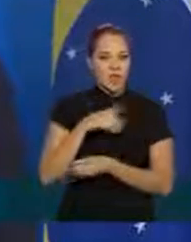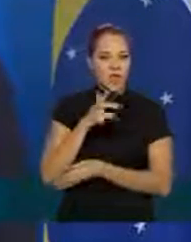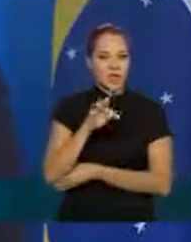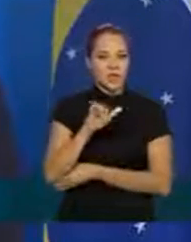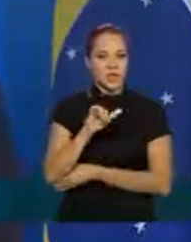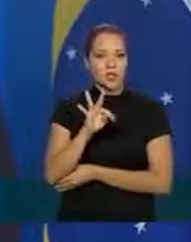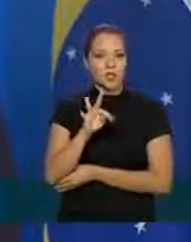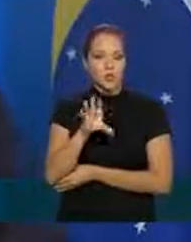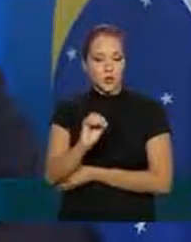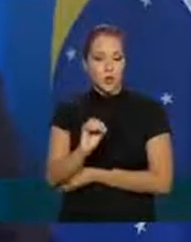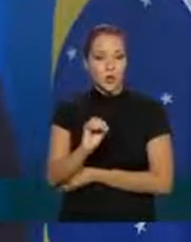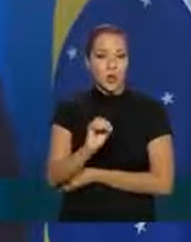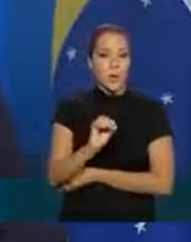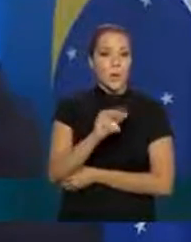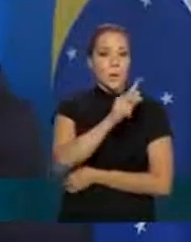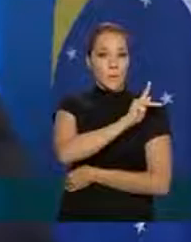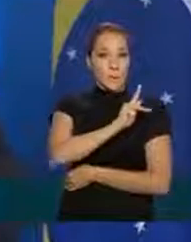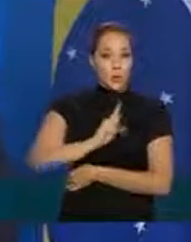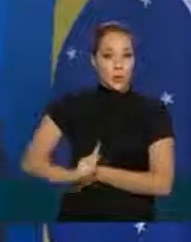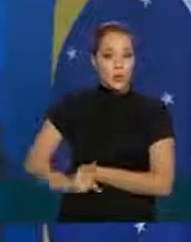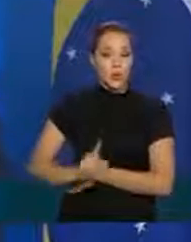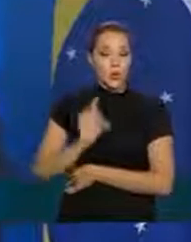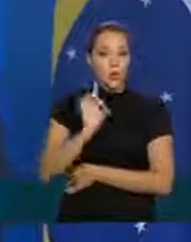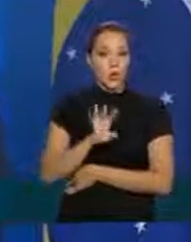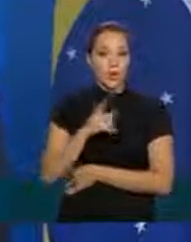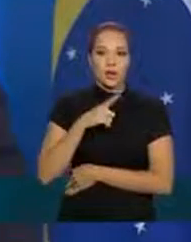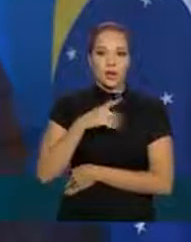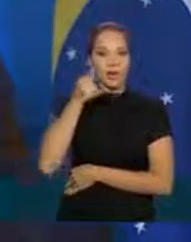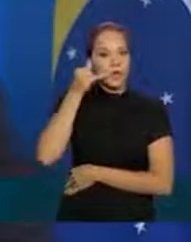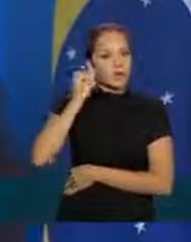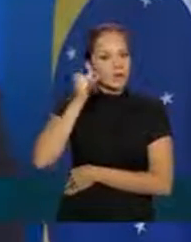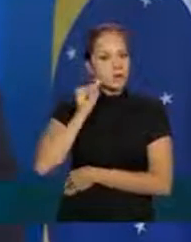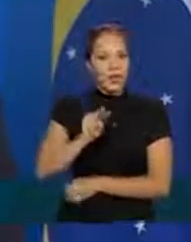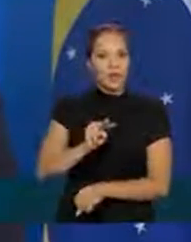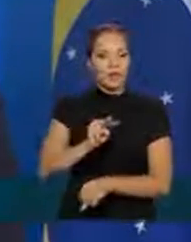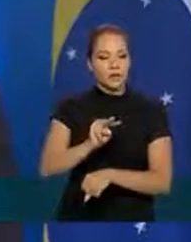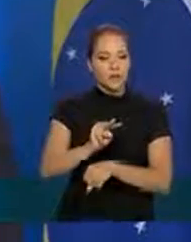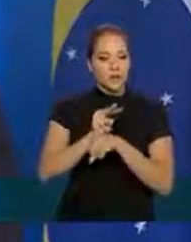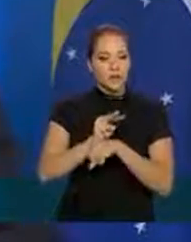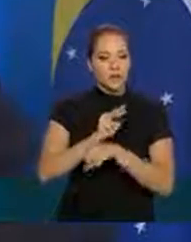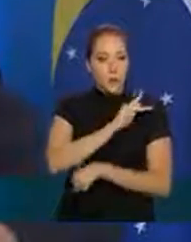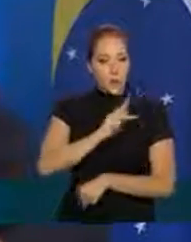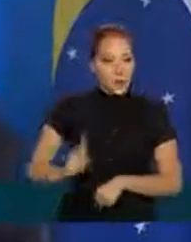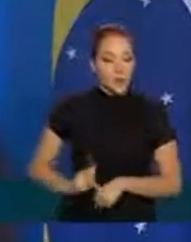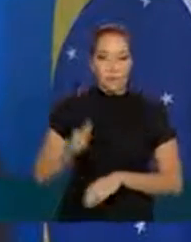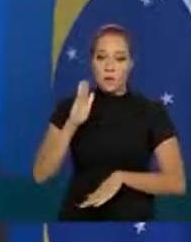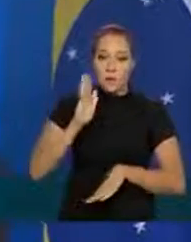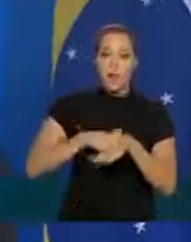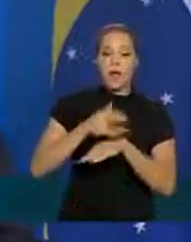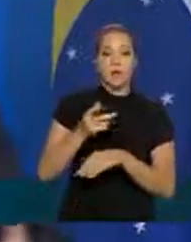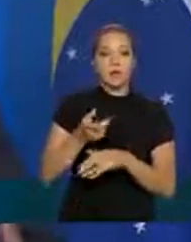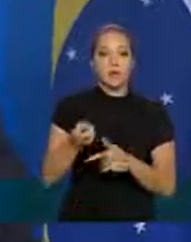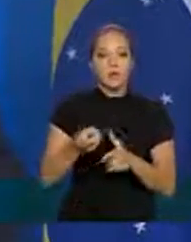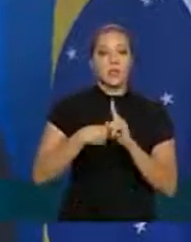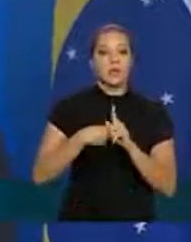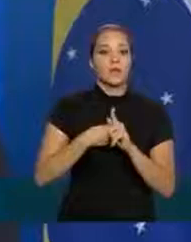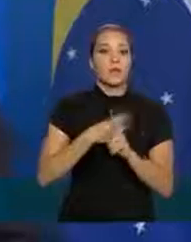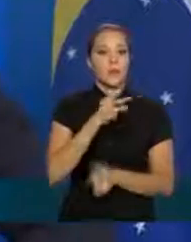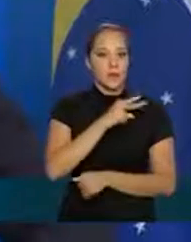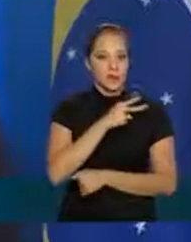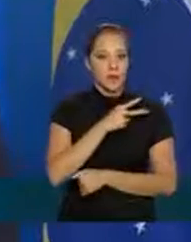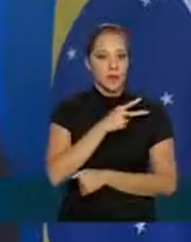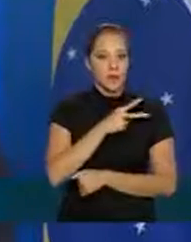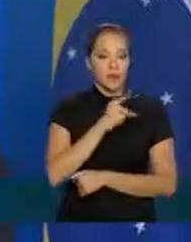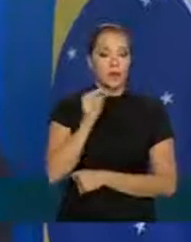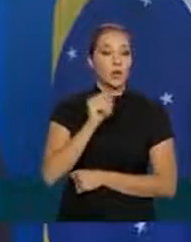o problema é que mais e mais a gente quer ter menos dívida pública e mais dívida privada então nos ativos dos bancos